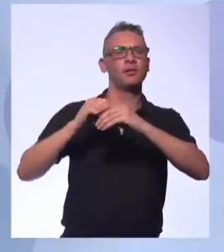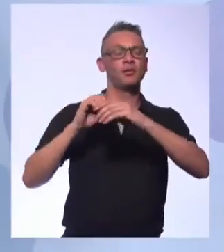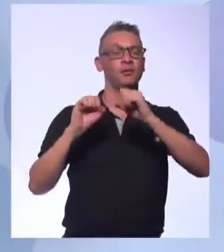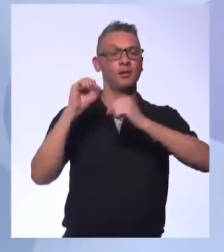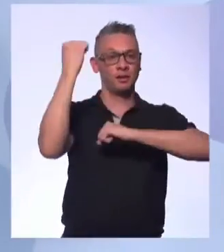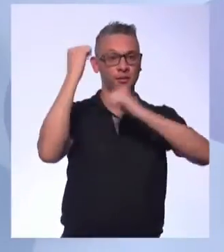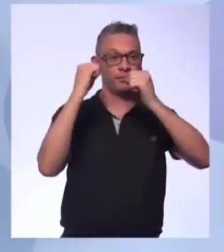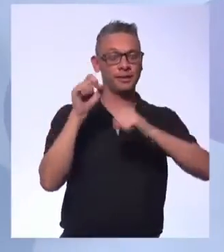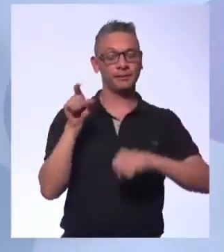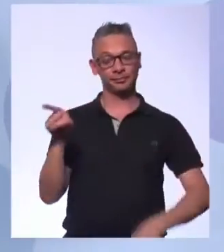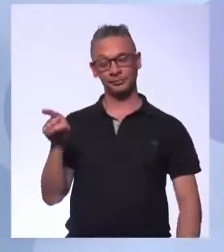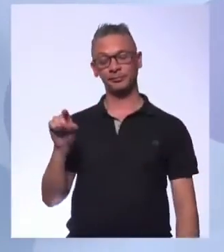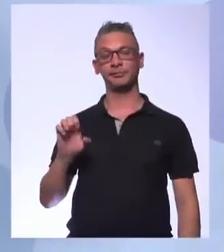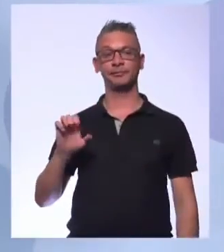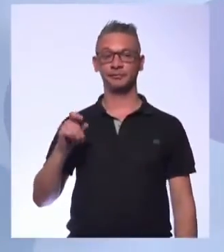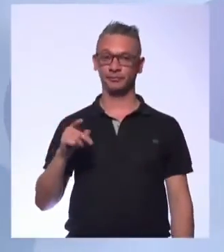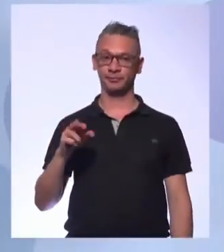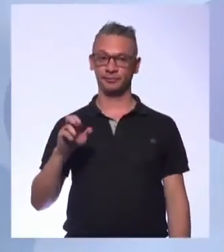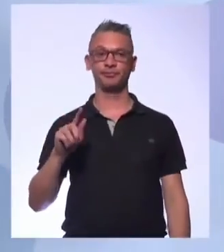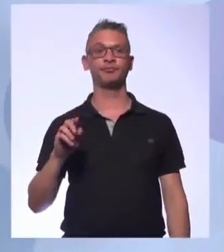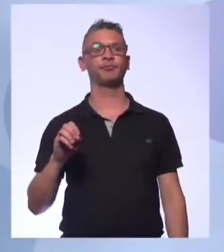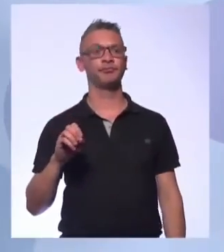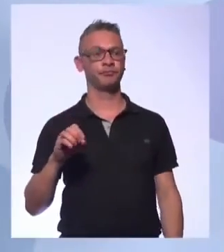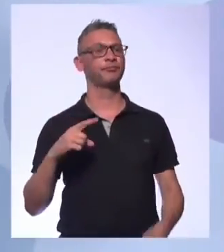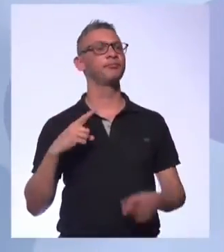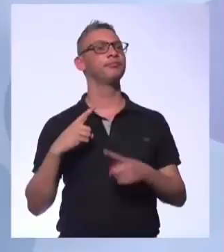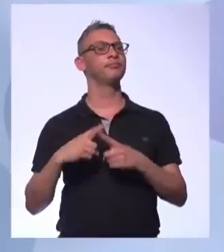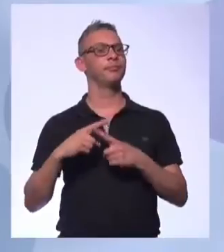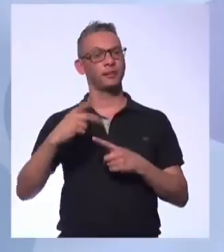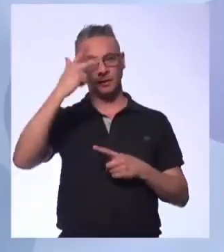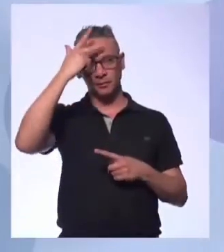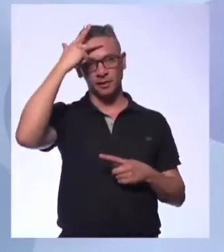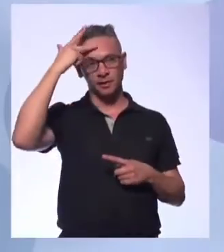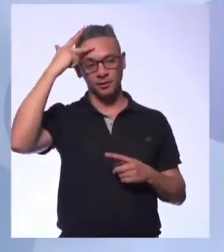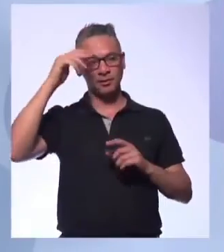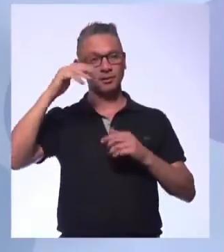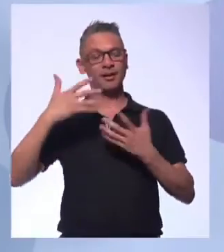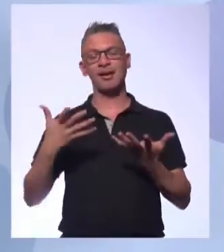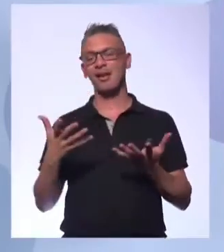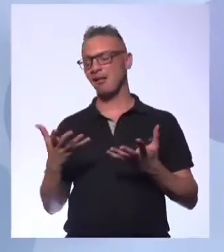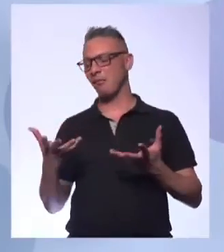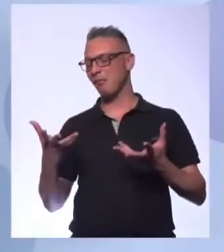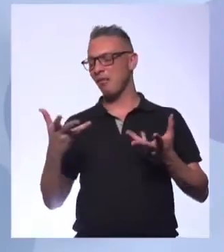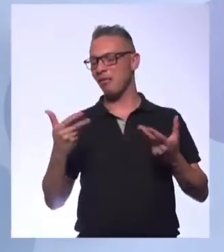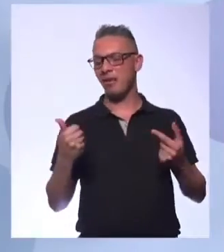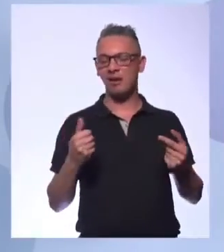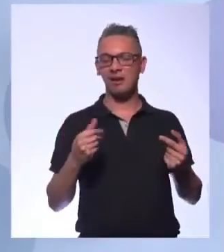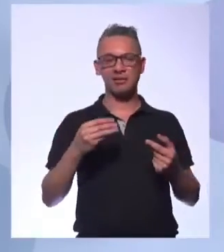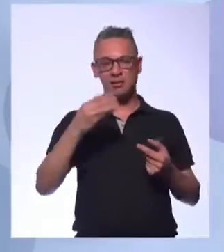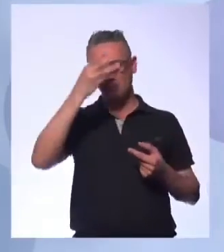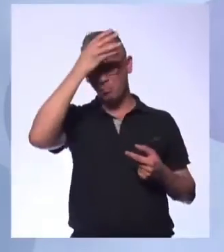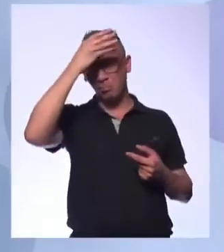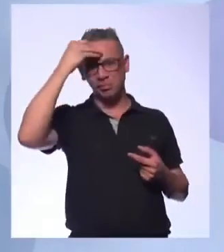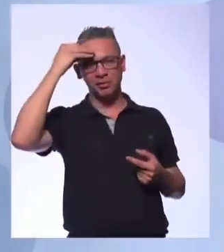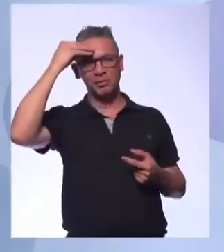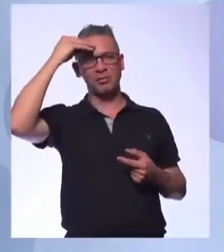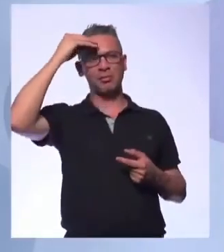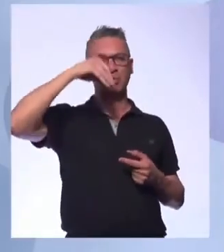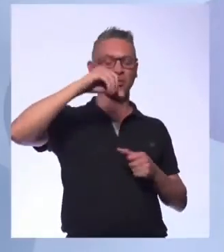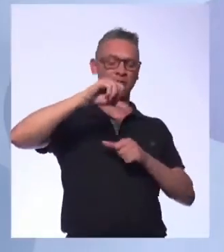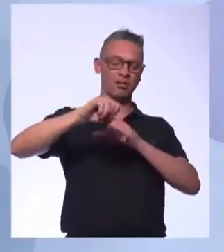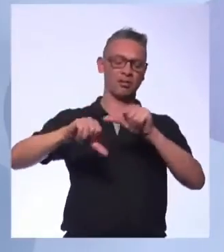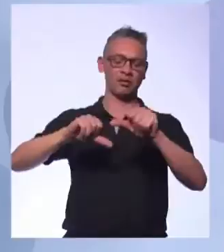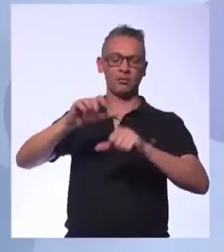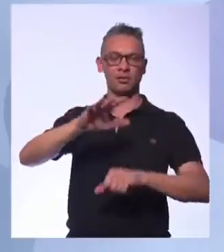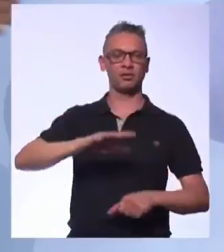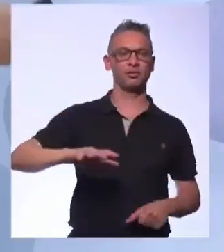só um emprego. Por quê? Porque ele, por muito, ele já se esqueceu da qualidade que ele tinha como um transformador daquele